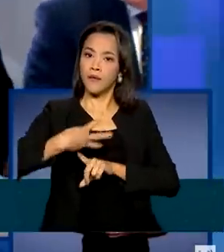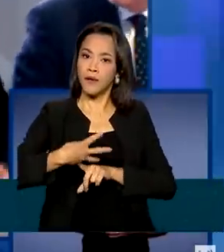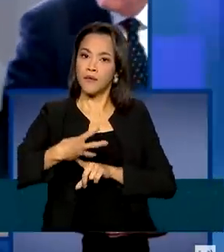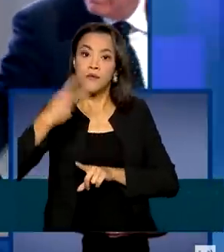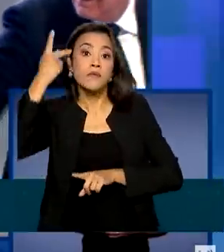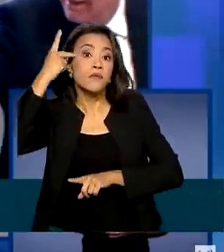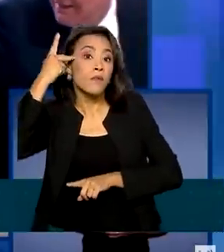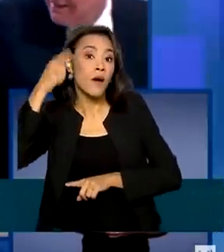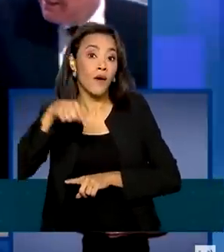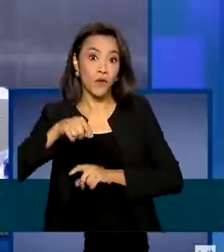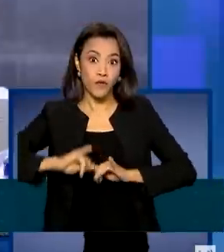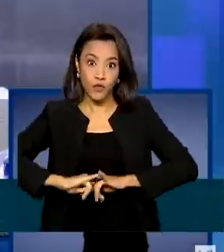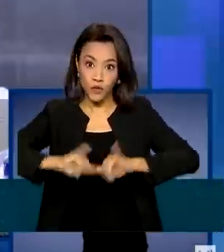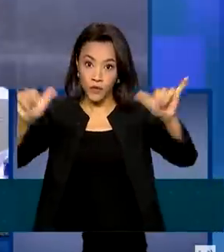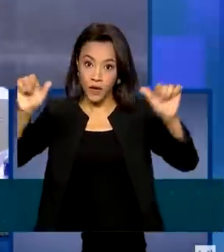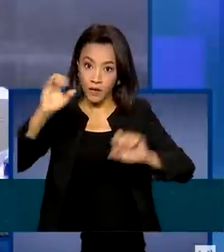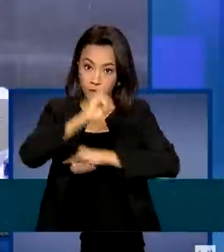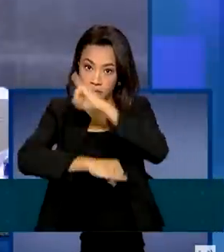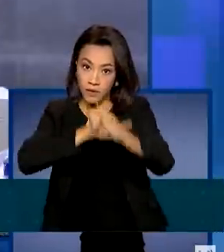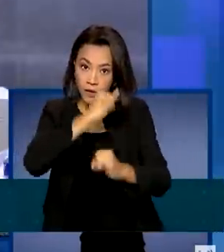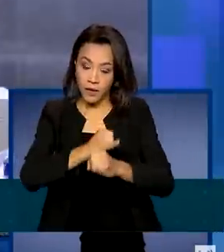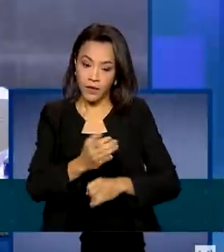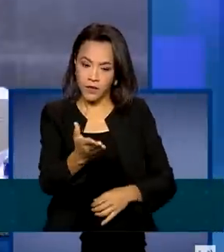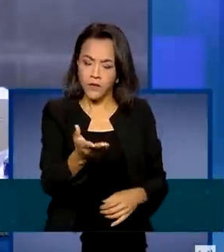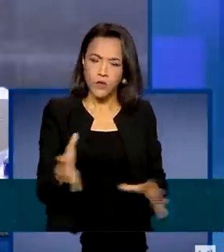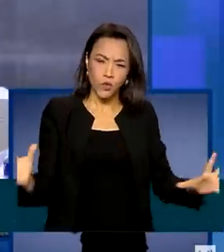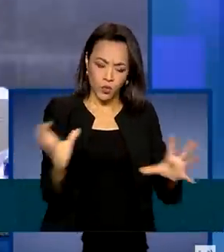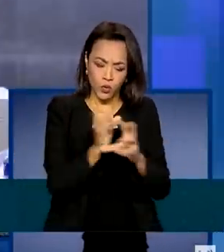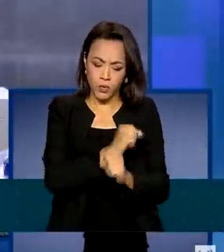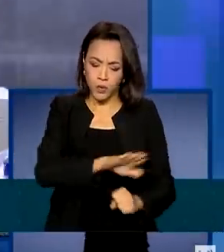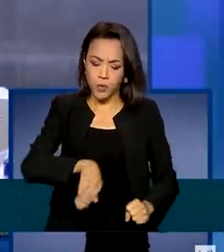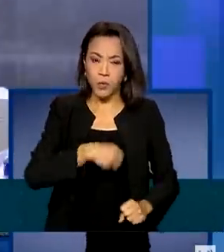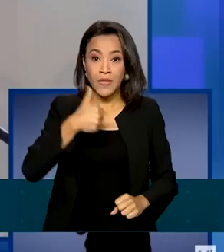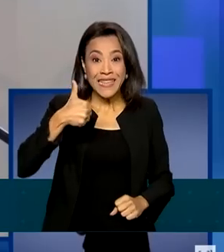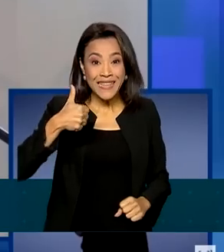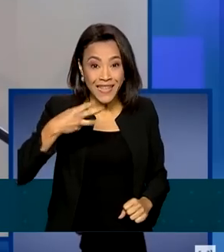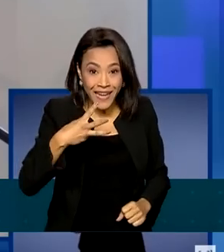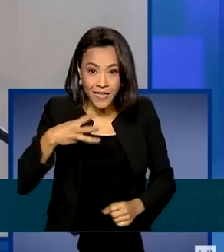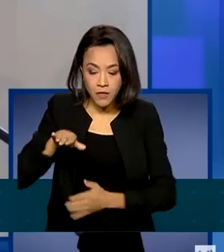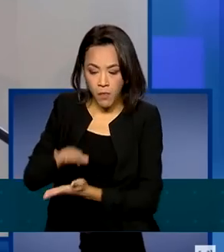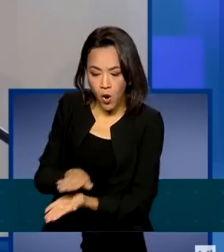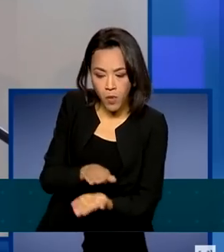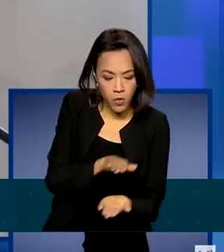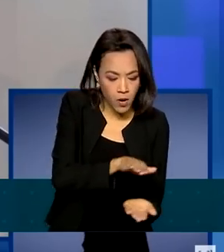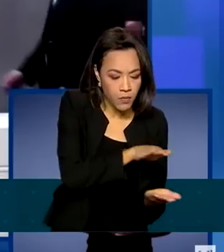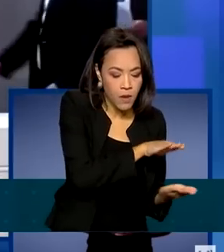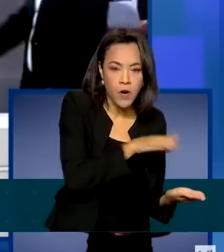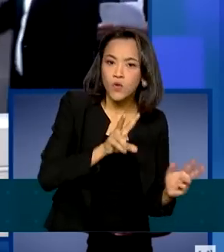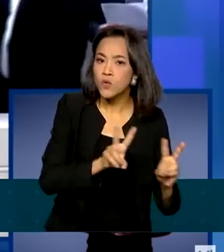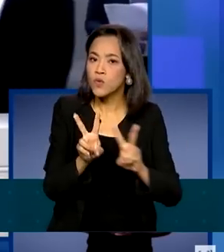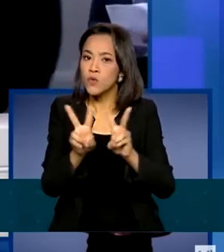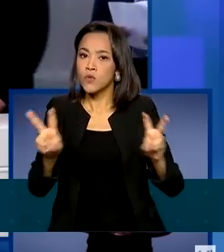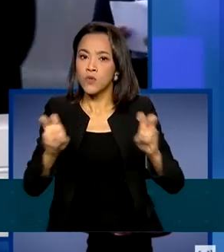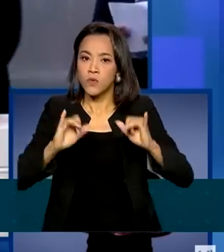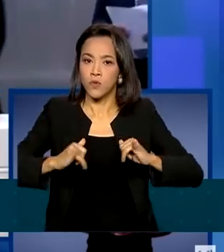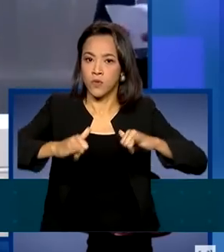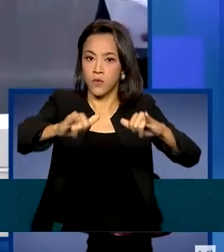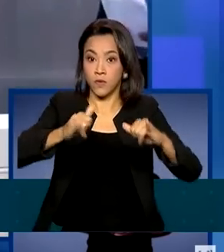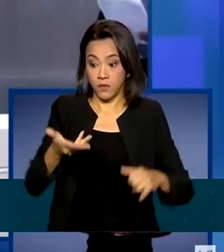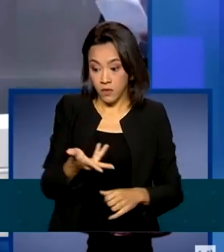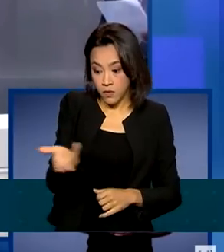transmitido via internet. Ao todo, foram leiloados 13 lotes de linhas de transmissão. As empresas